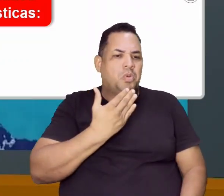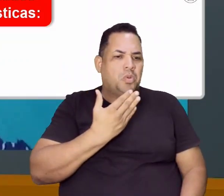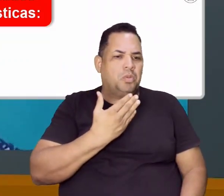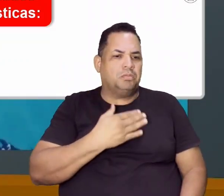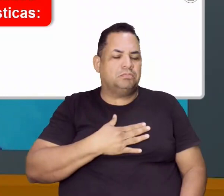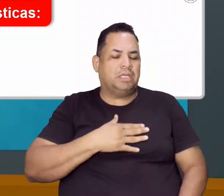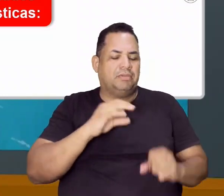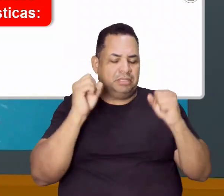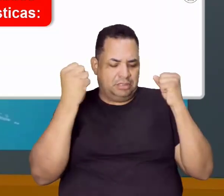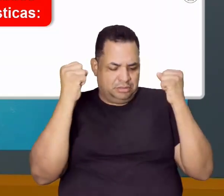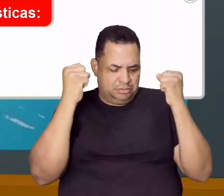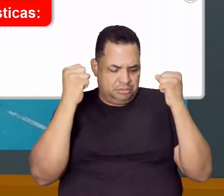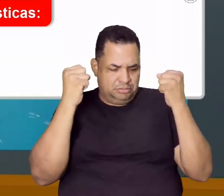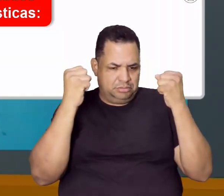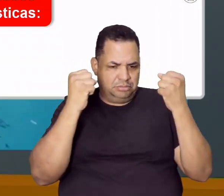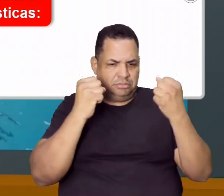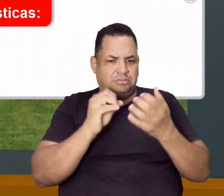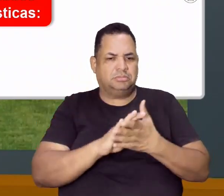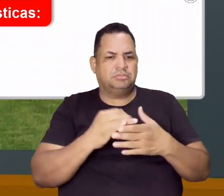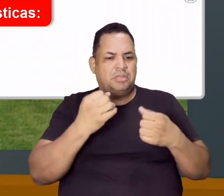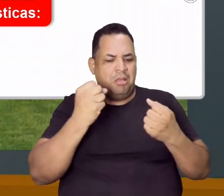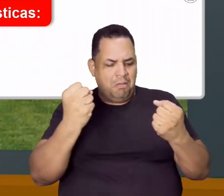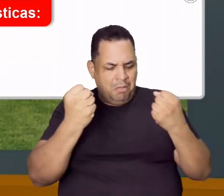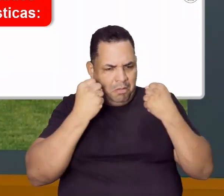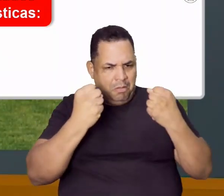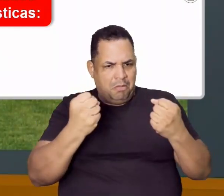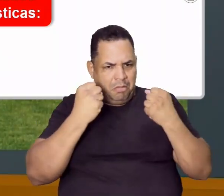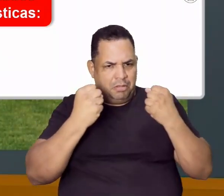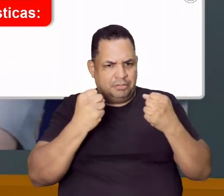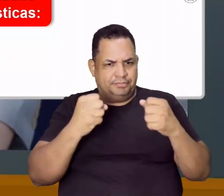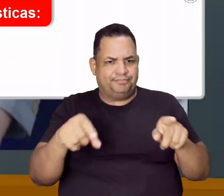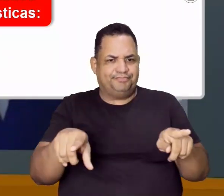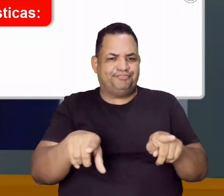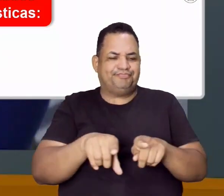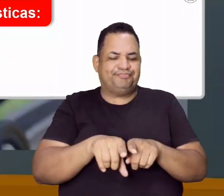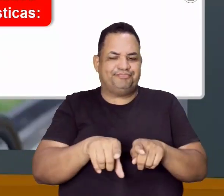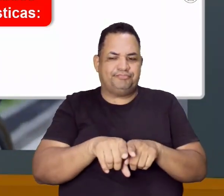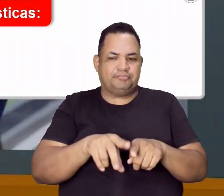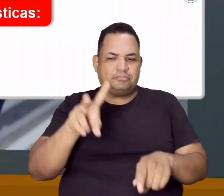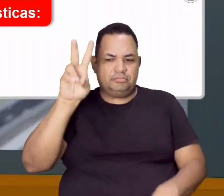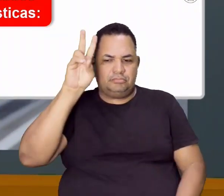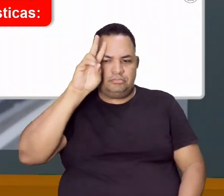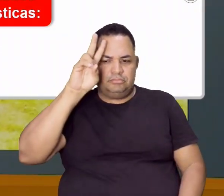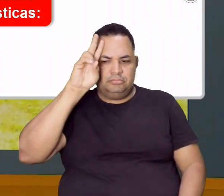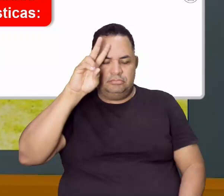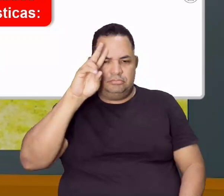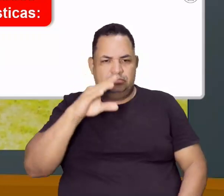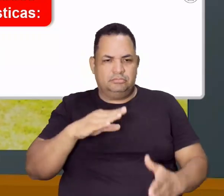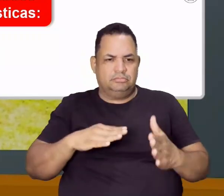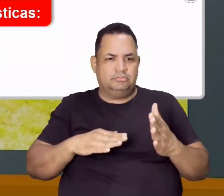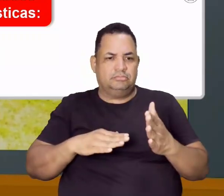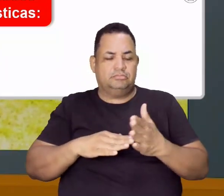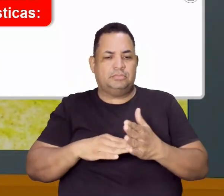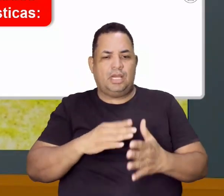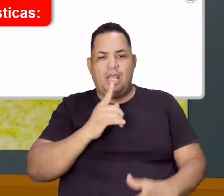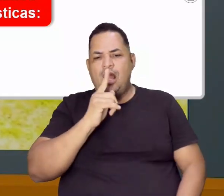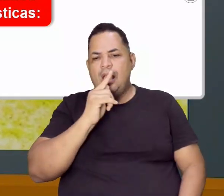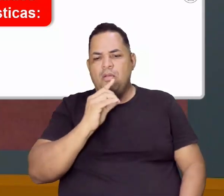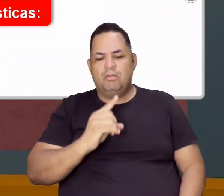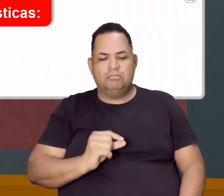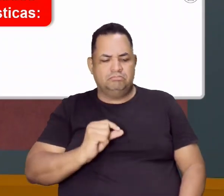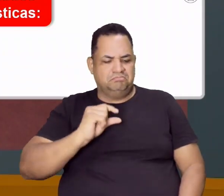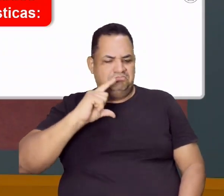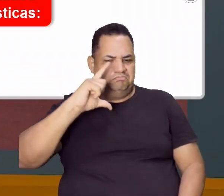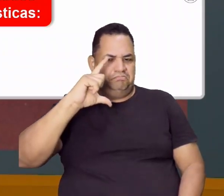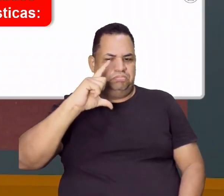prática do exercício físico. E lembra, sempre põe assim na tua cabeça de lembrar, até água em exagero faz mal.